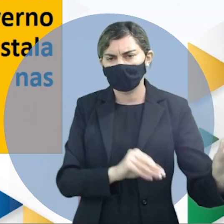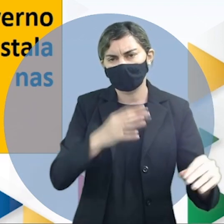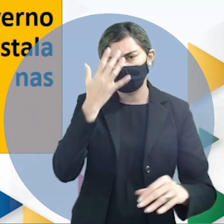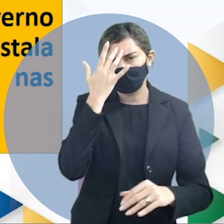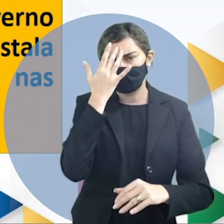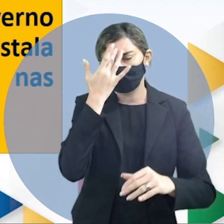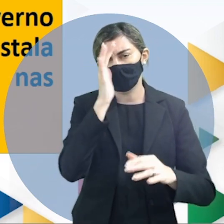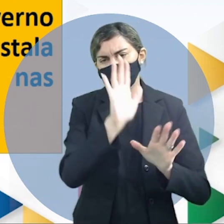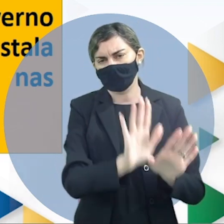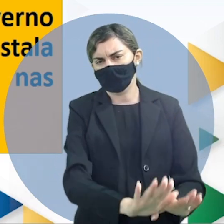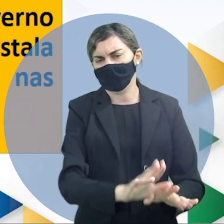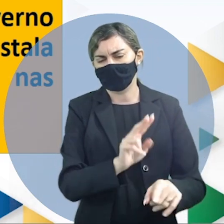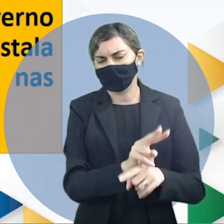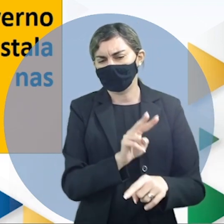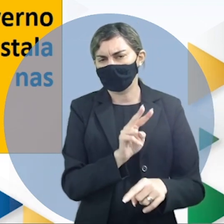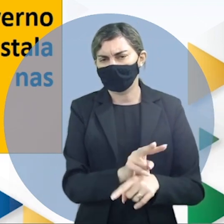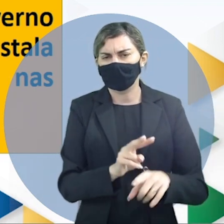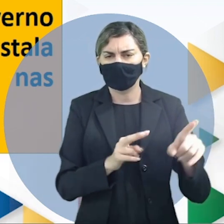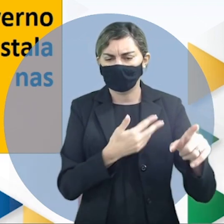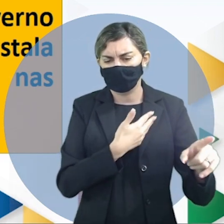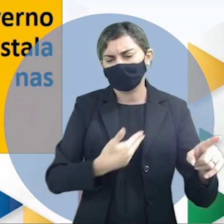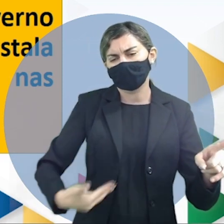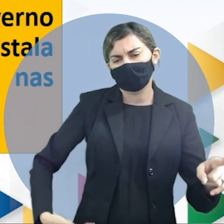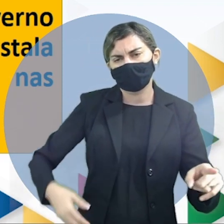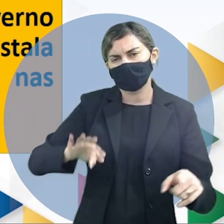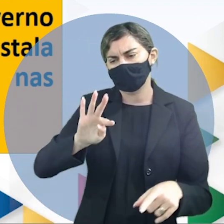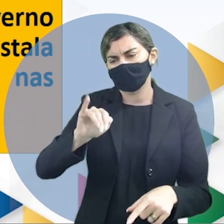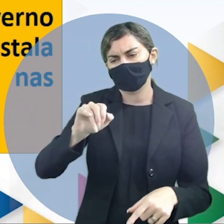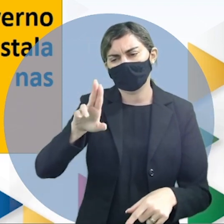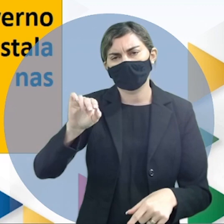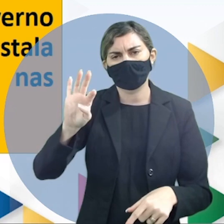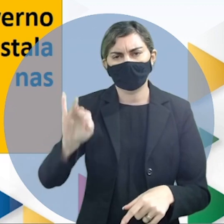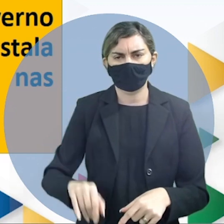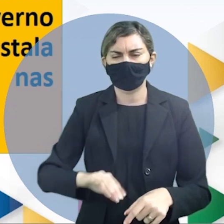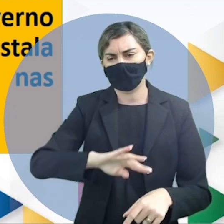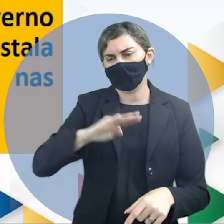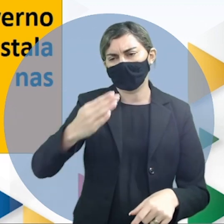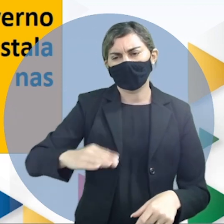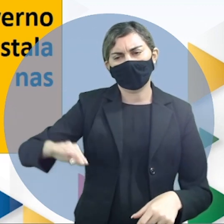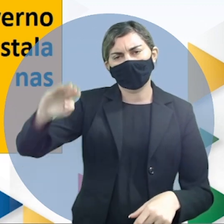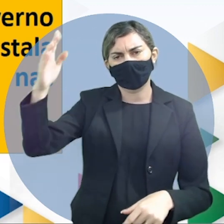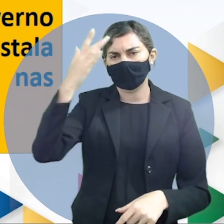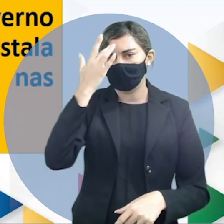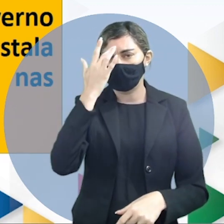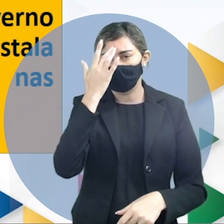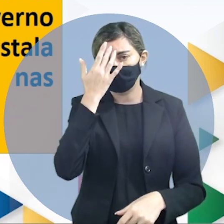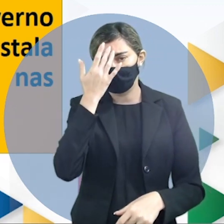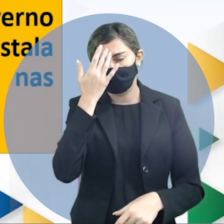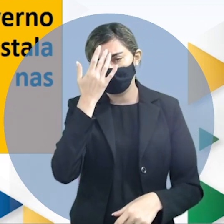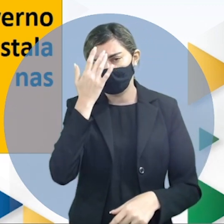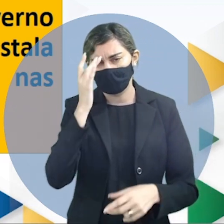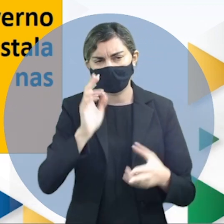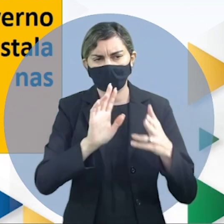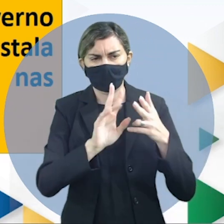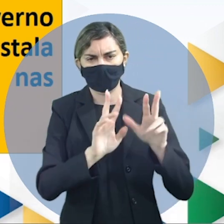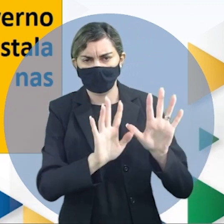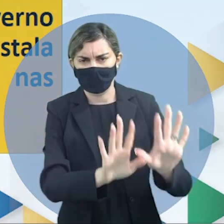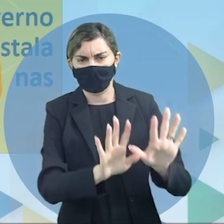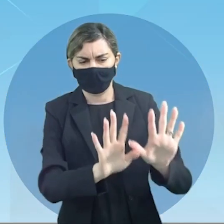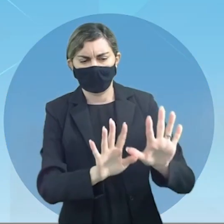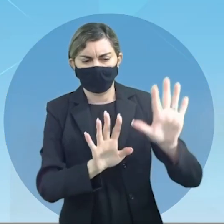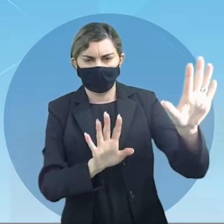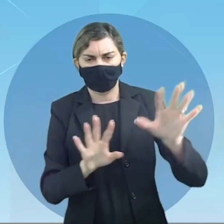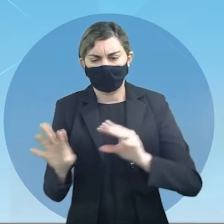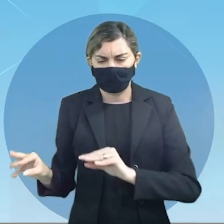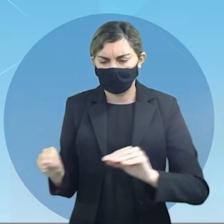instala provisoriamente o governo tibetano nas montanhas da Índia então ao exílio dele ele